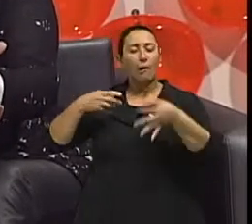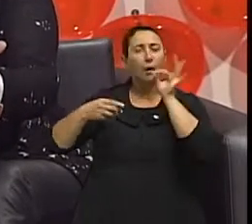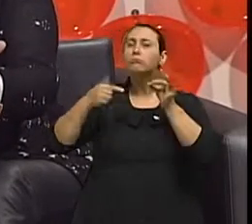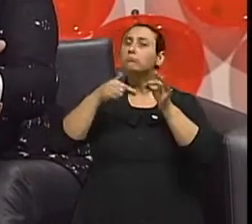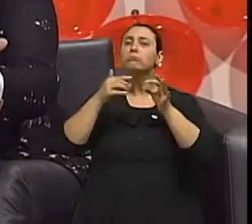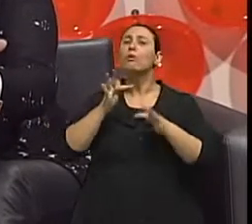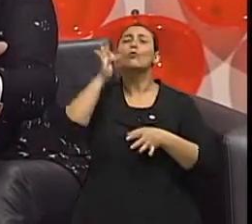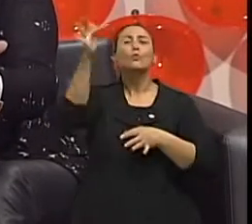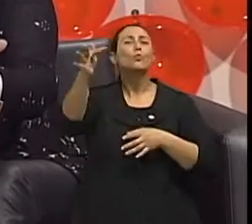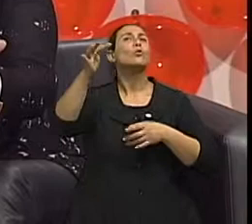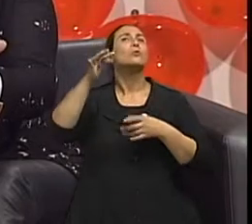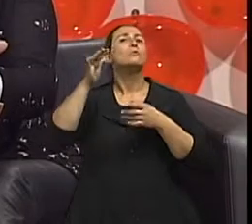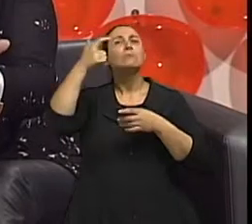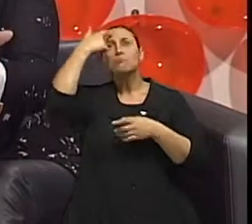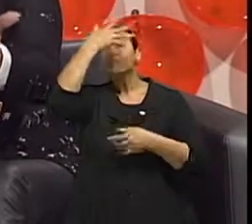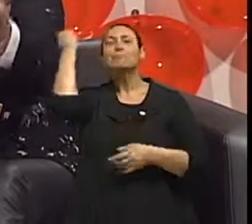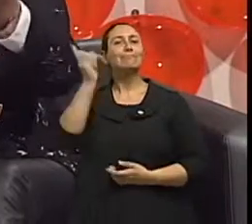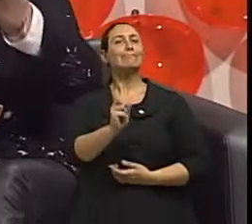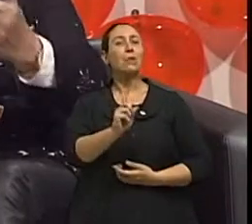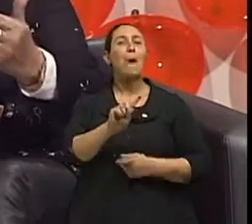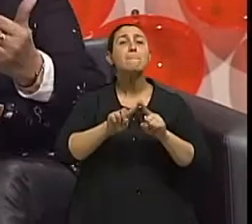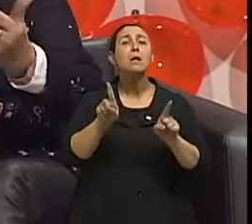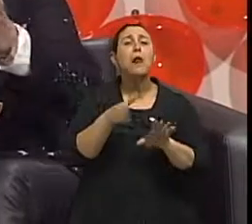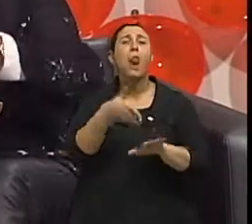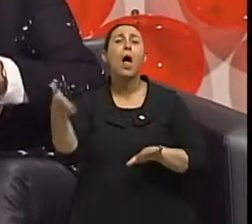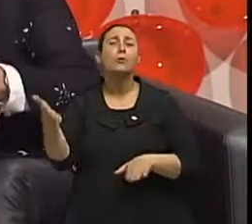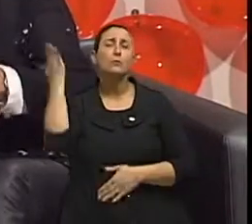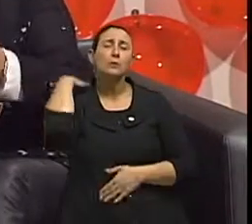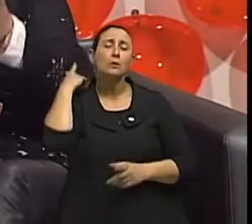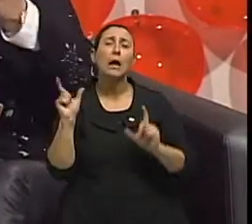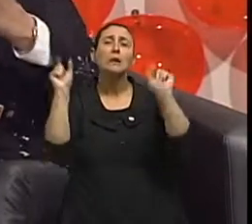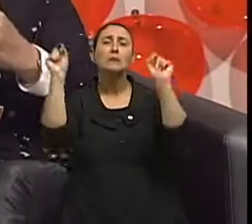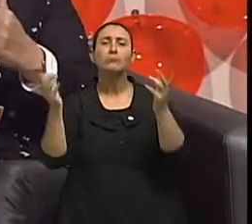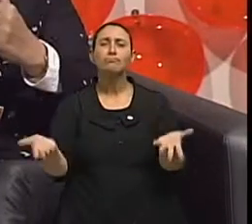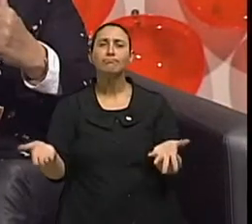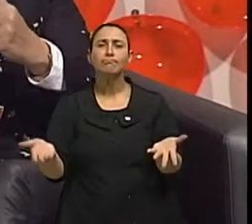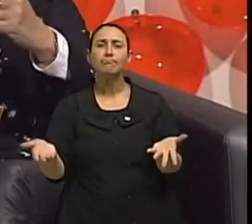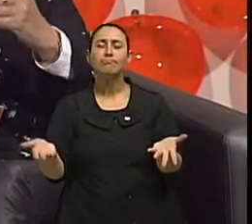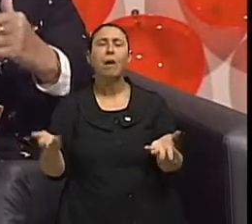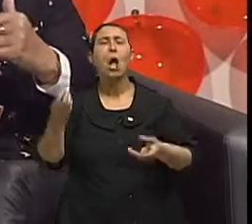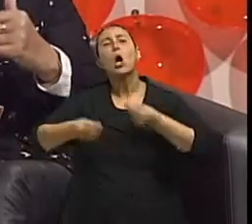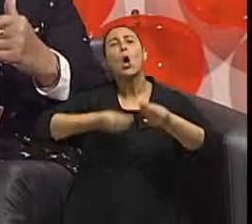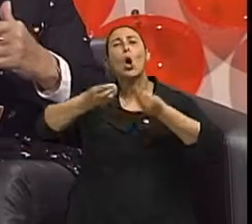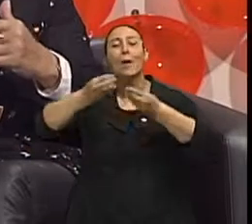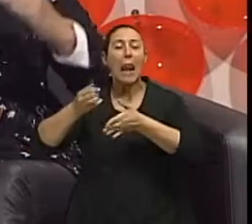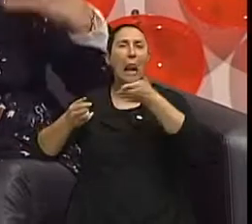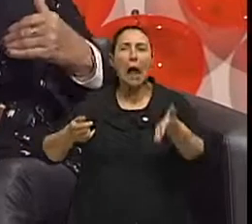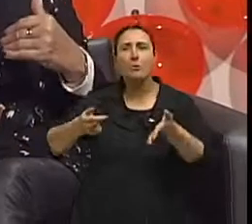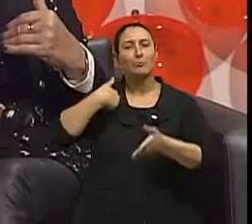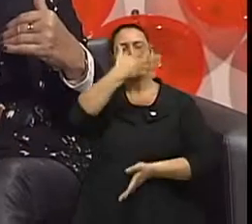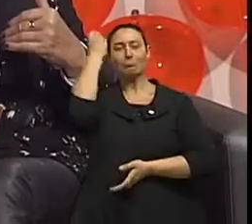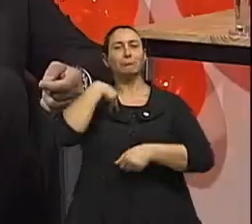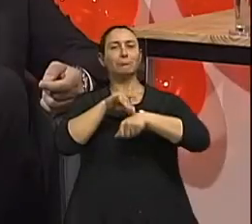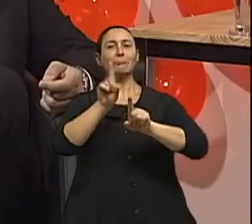incidência de câncer de pulmão, por exemplo, pelo cigarro, mas que a nicotina e a cafeína previne que a gente não quer ficar com o